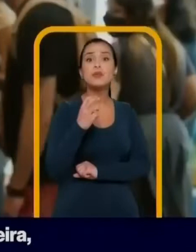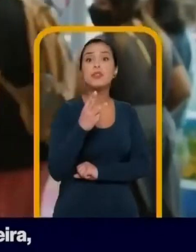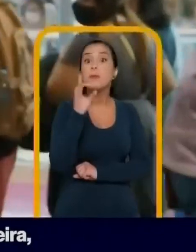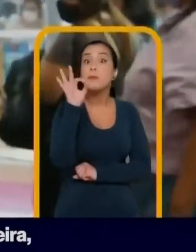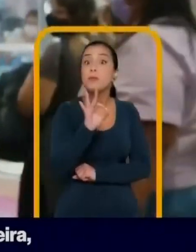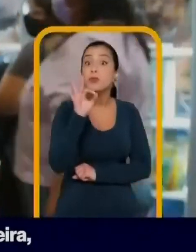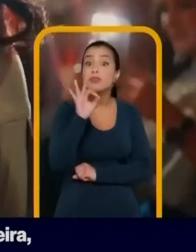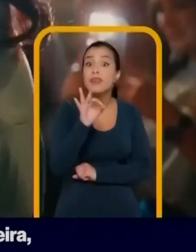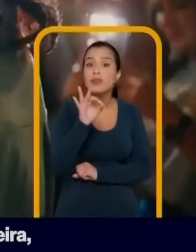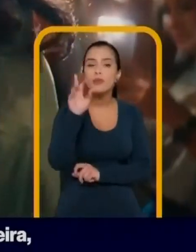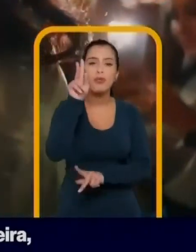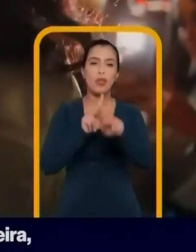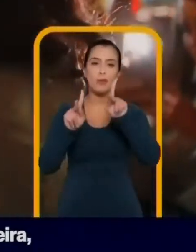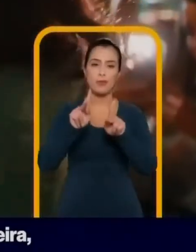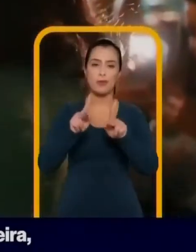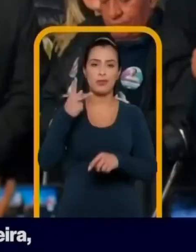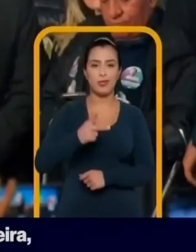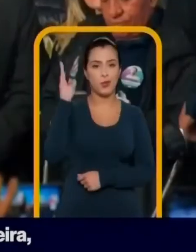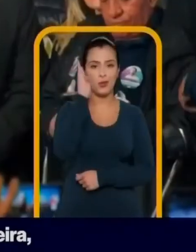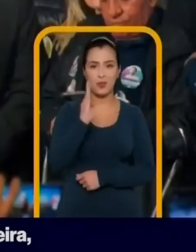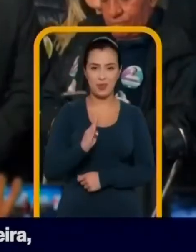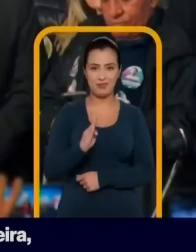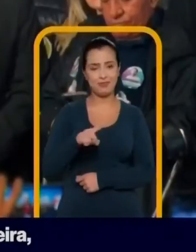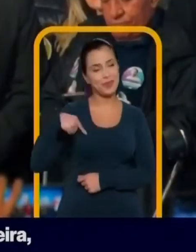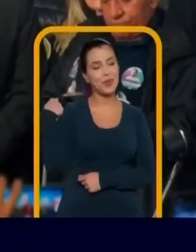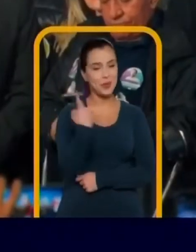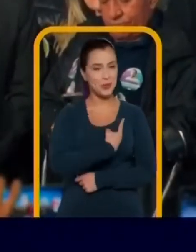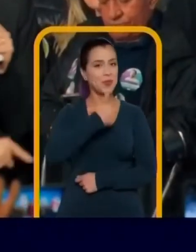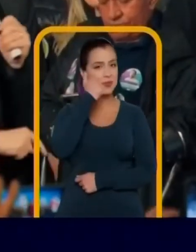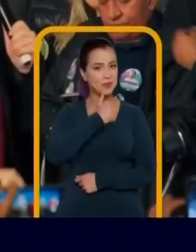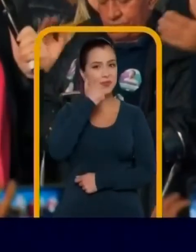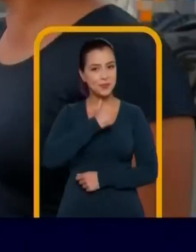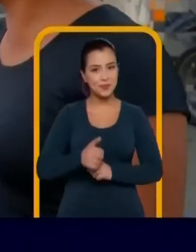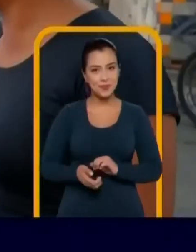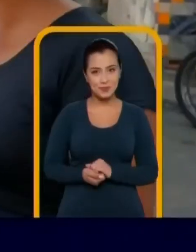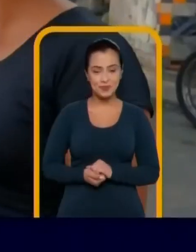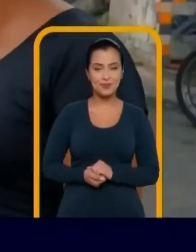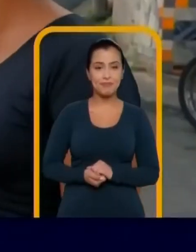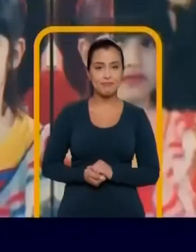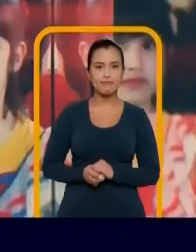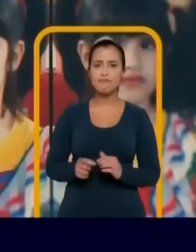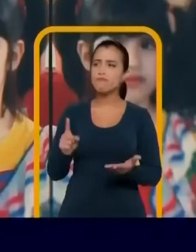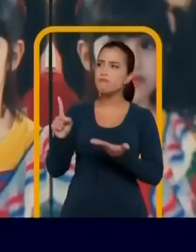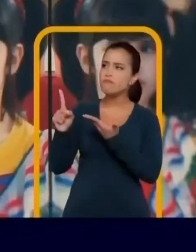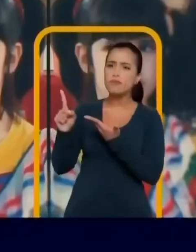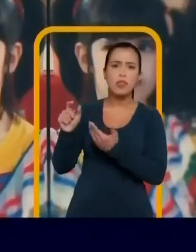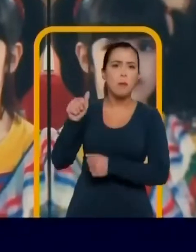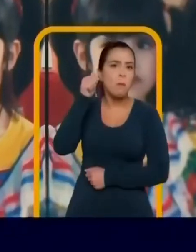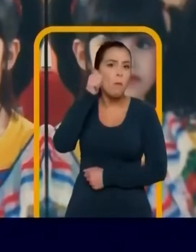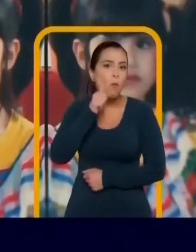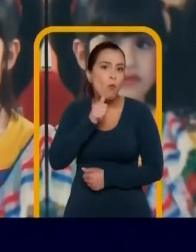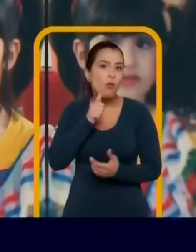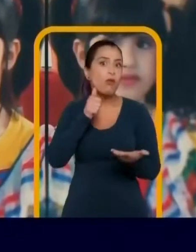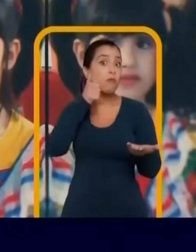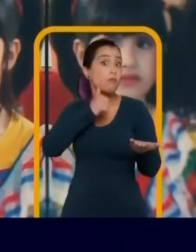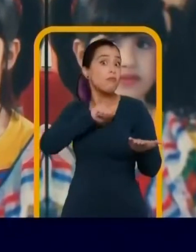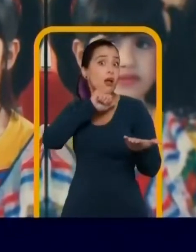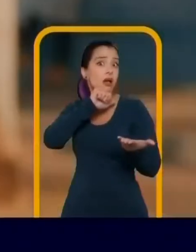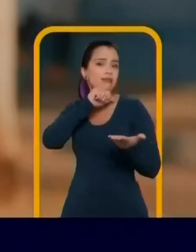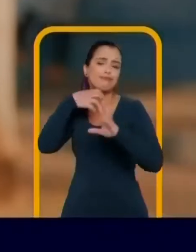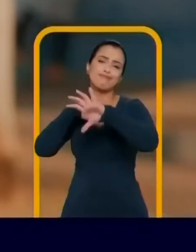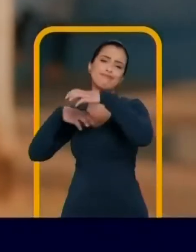53% da população brasileira, que são as mulheres. Ela como mãe, como